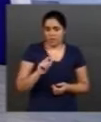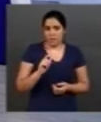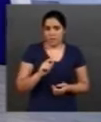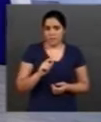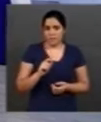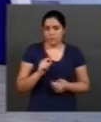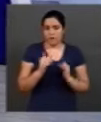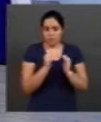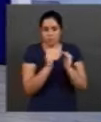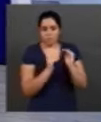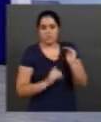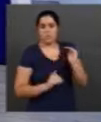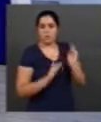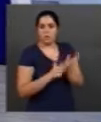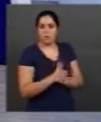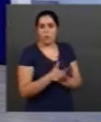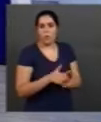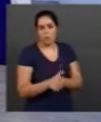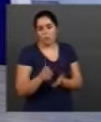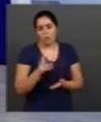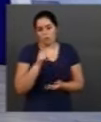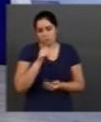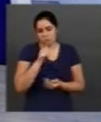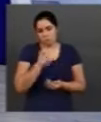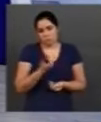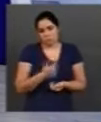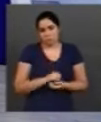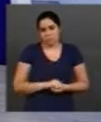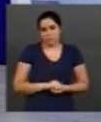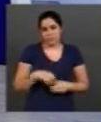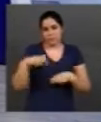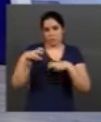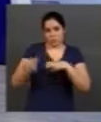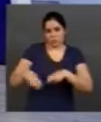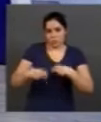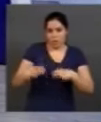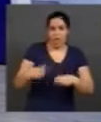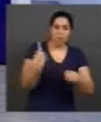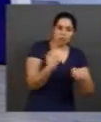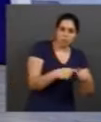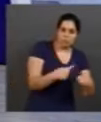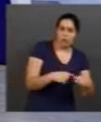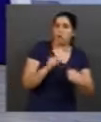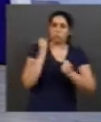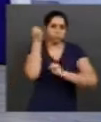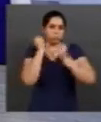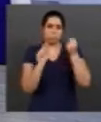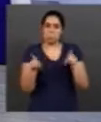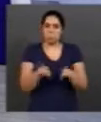Para reduzir aí o desperdício, né? Na zona rural e na zona urbana e até na indústria mesmo.